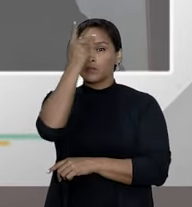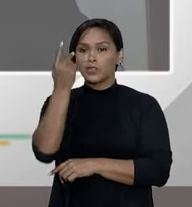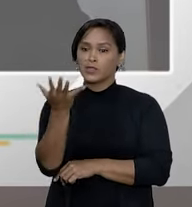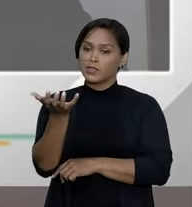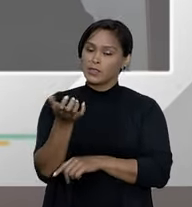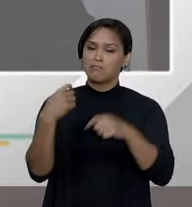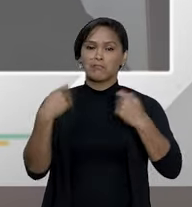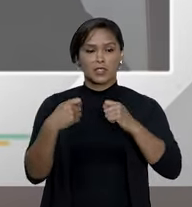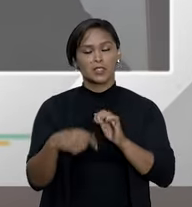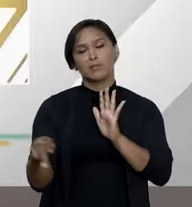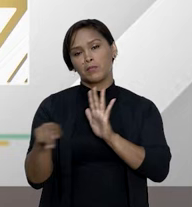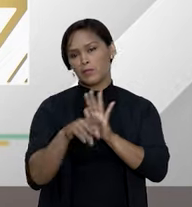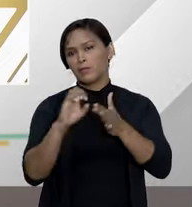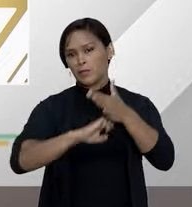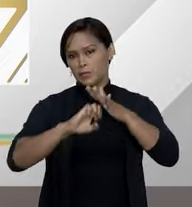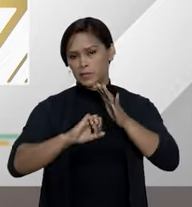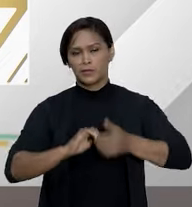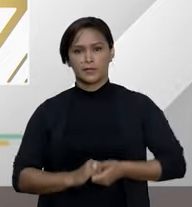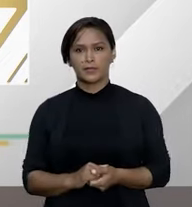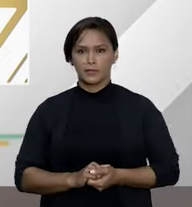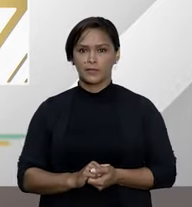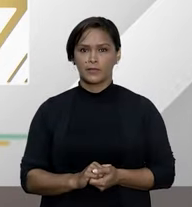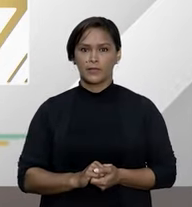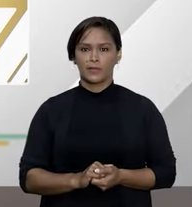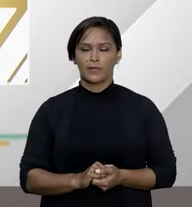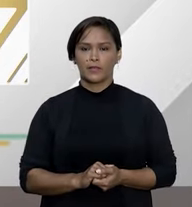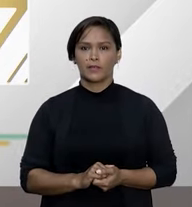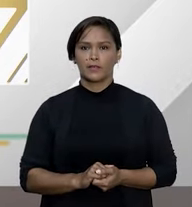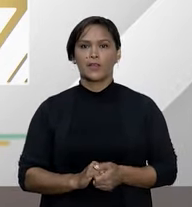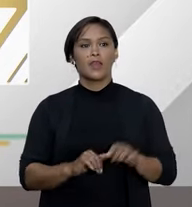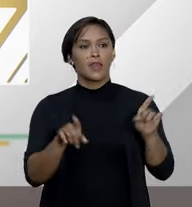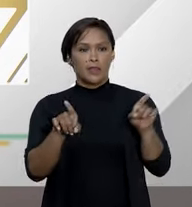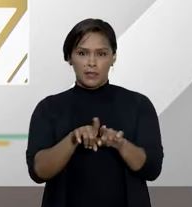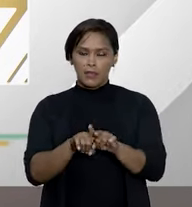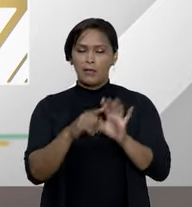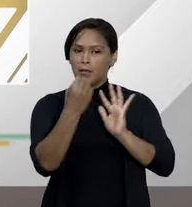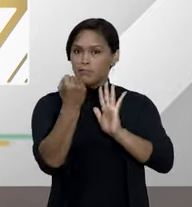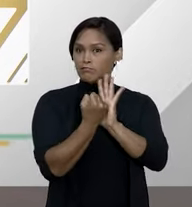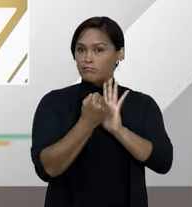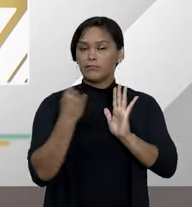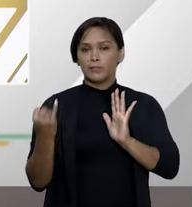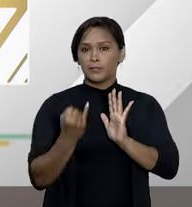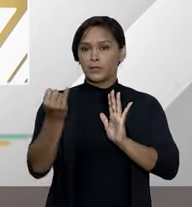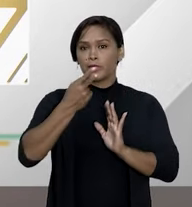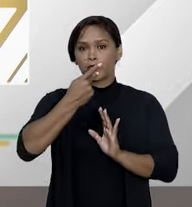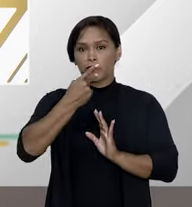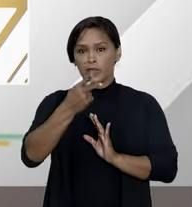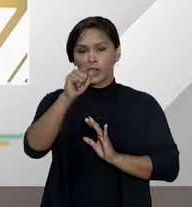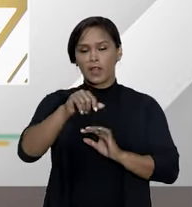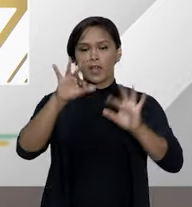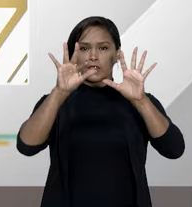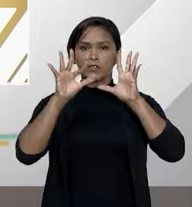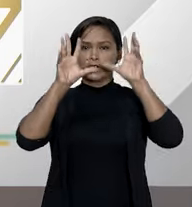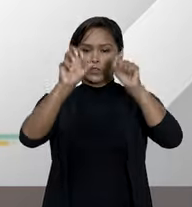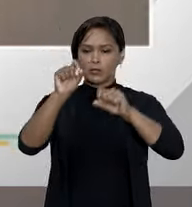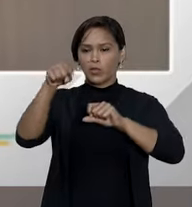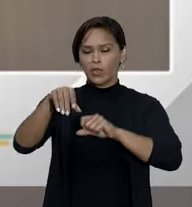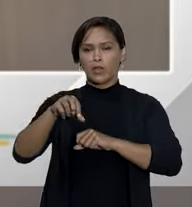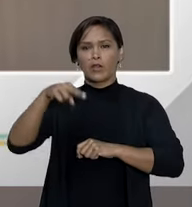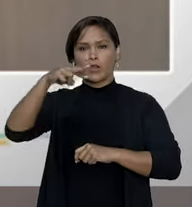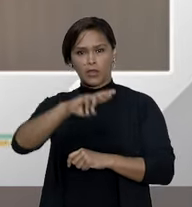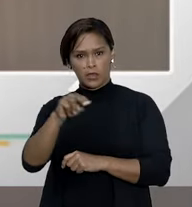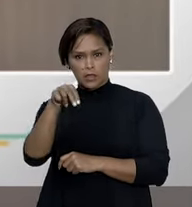saúde e para o próprio plano. Para também registrar que, no nosso tribunal, a estatística